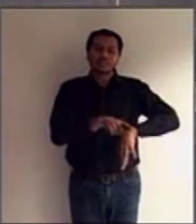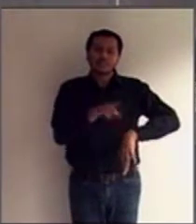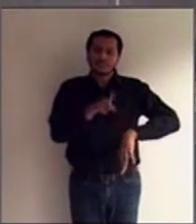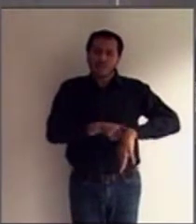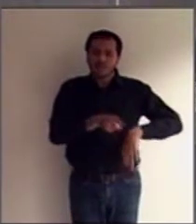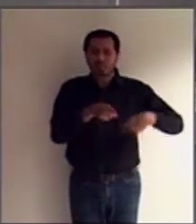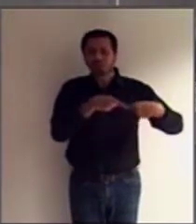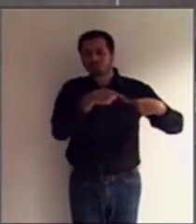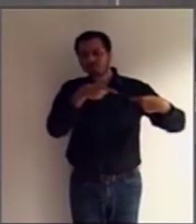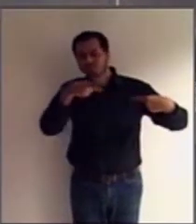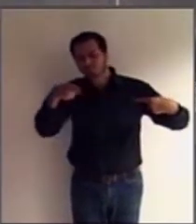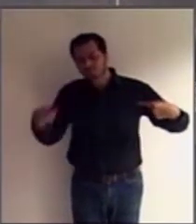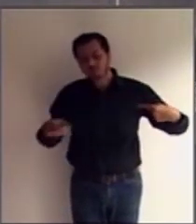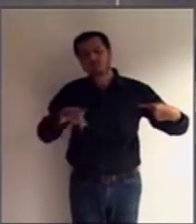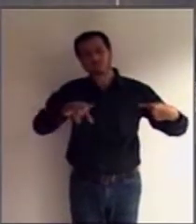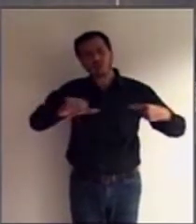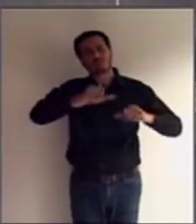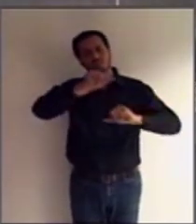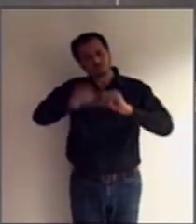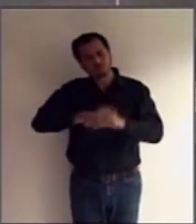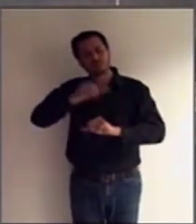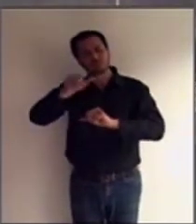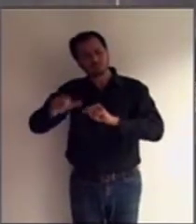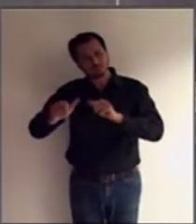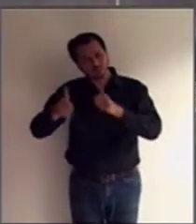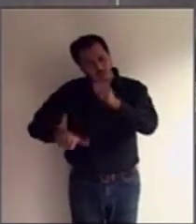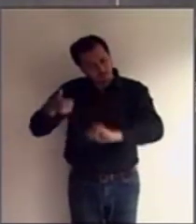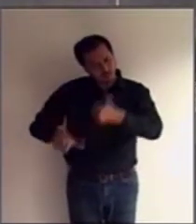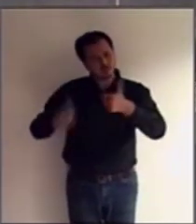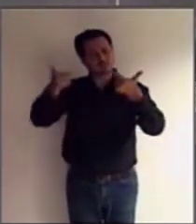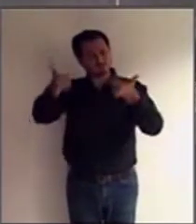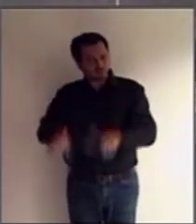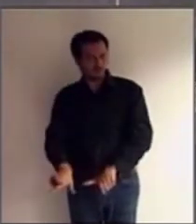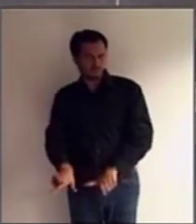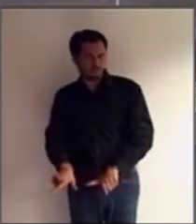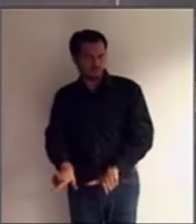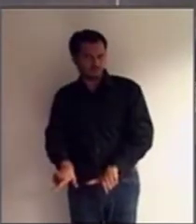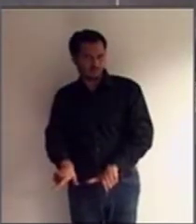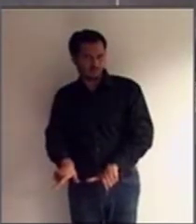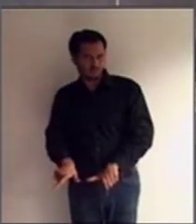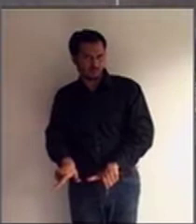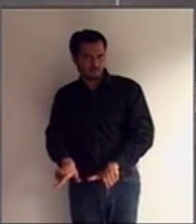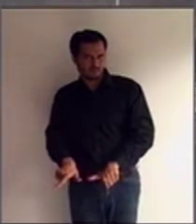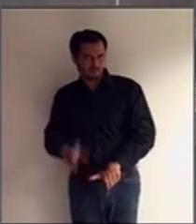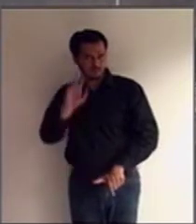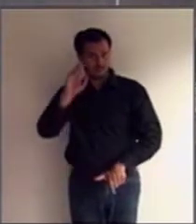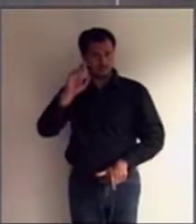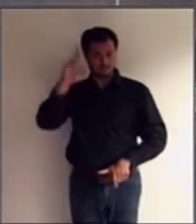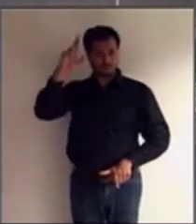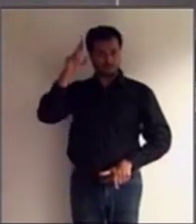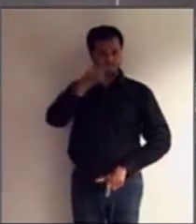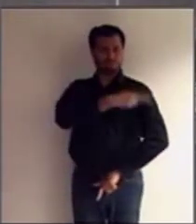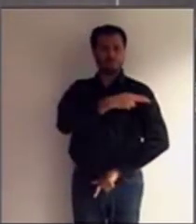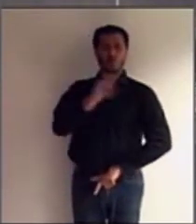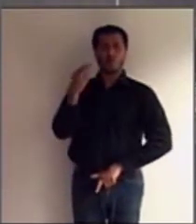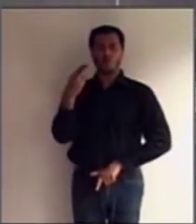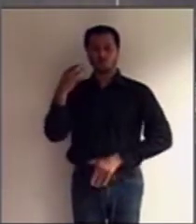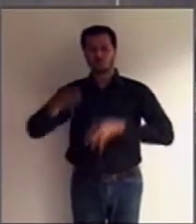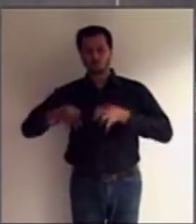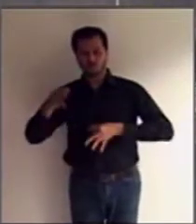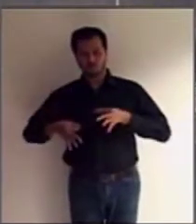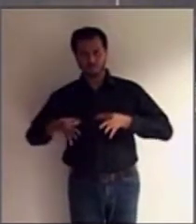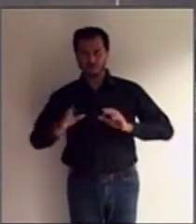e revisão regular por uma autoridade ou órgão judiciário competente, independente e